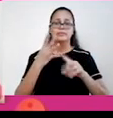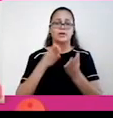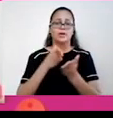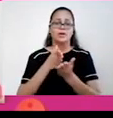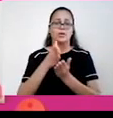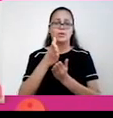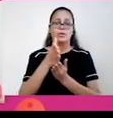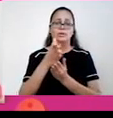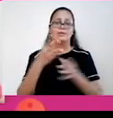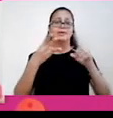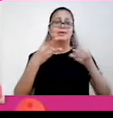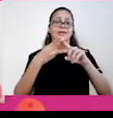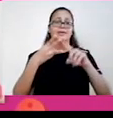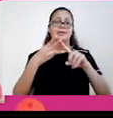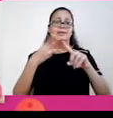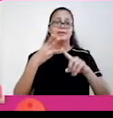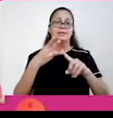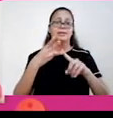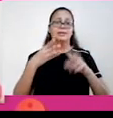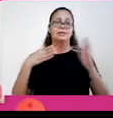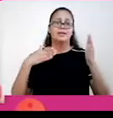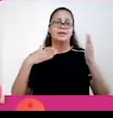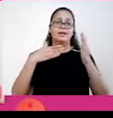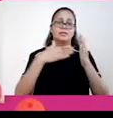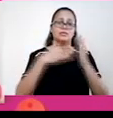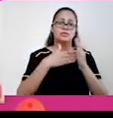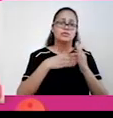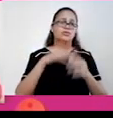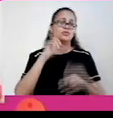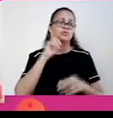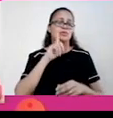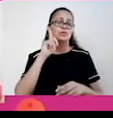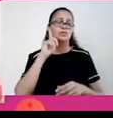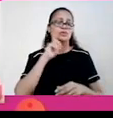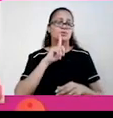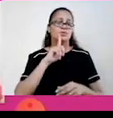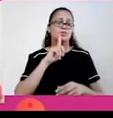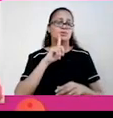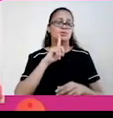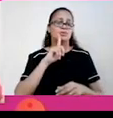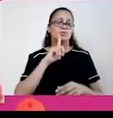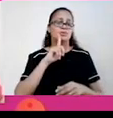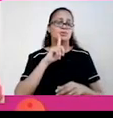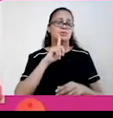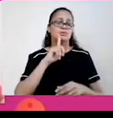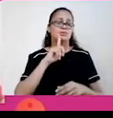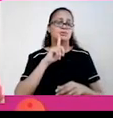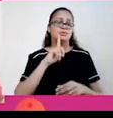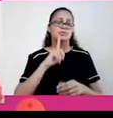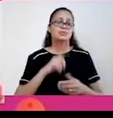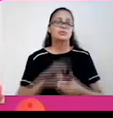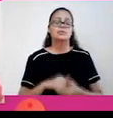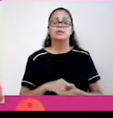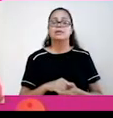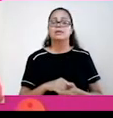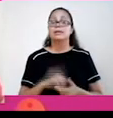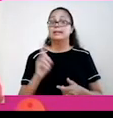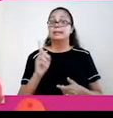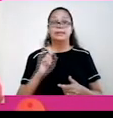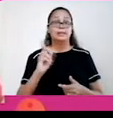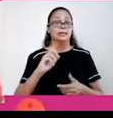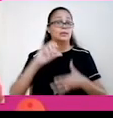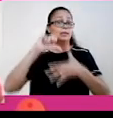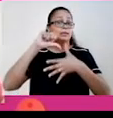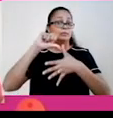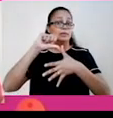quarta. Então, três delas acabam atingindo aí os Estados Unidos, que faz parte da América Anglo-Saxônica, não é da América Latina.